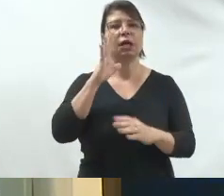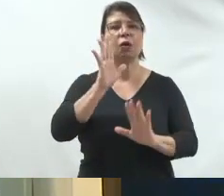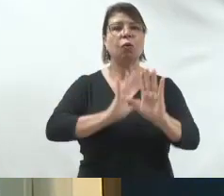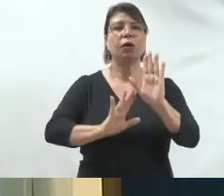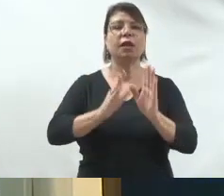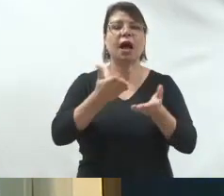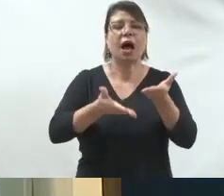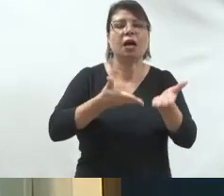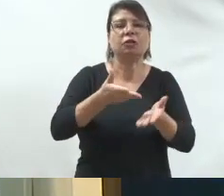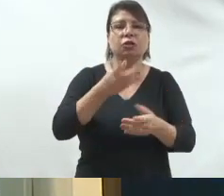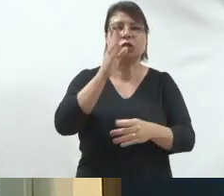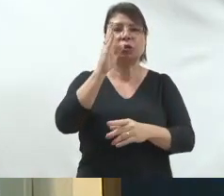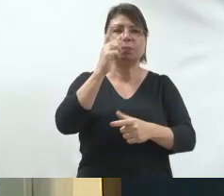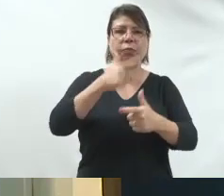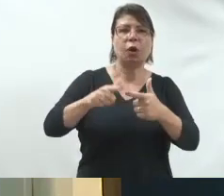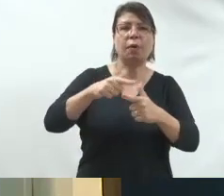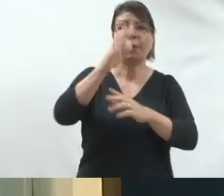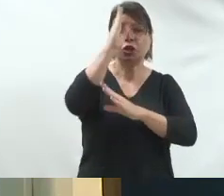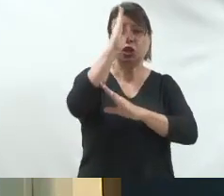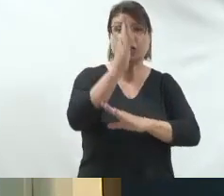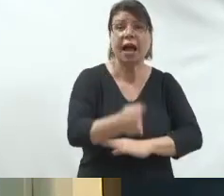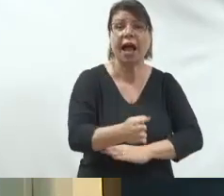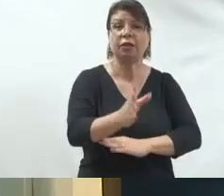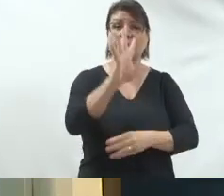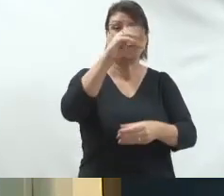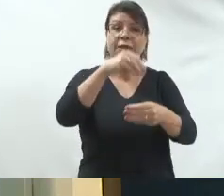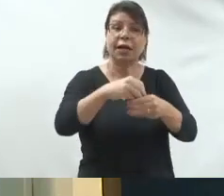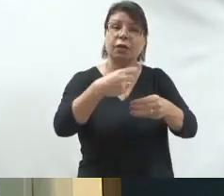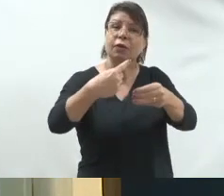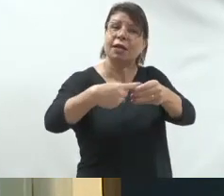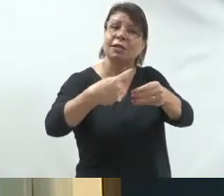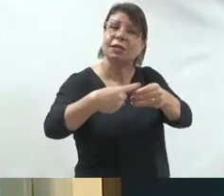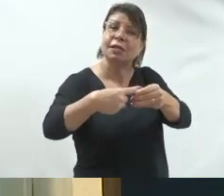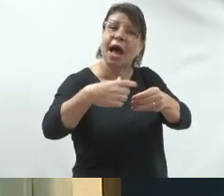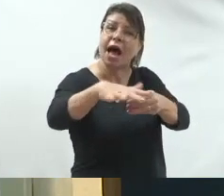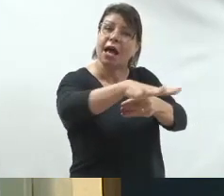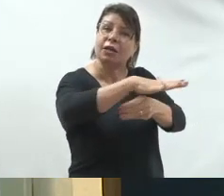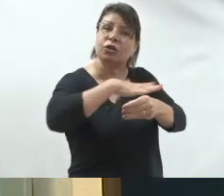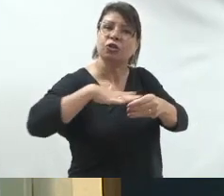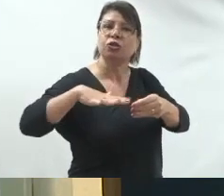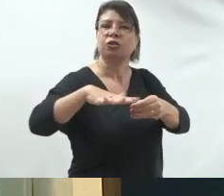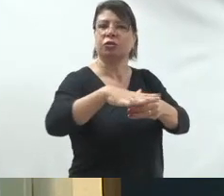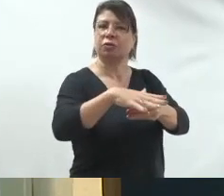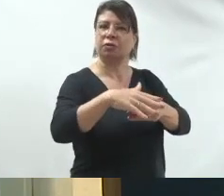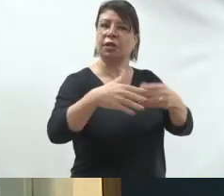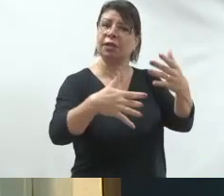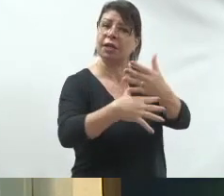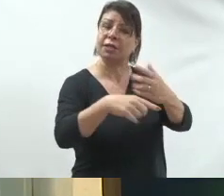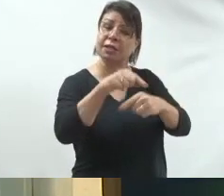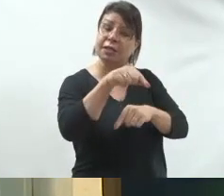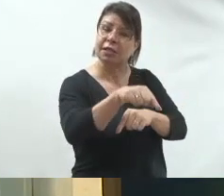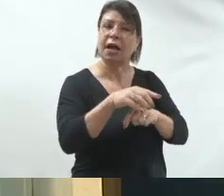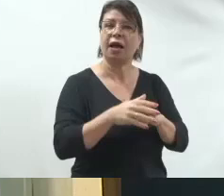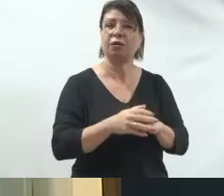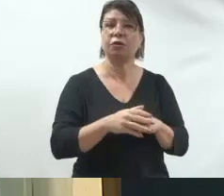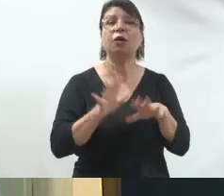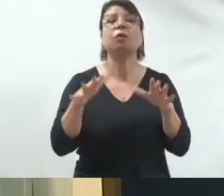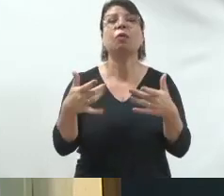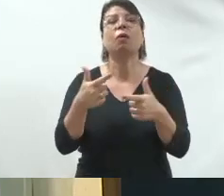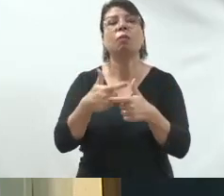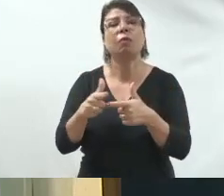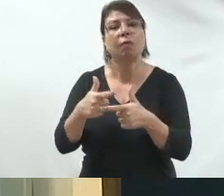elementares dentro da cidade. E qual é o problema e a grande